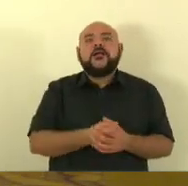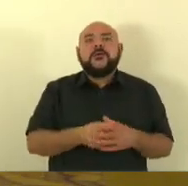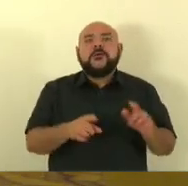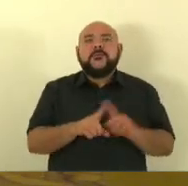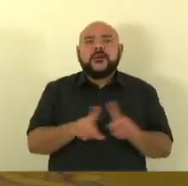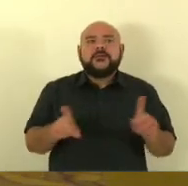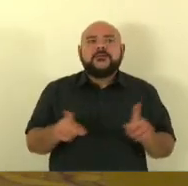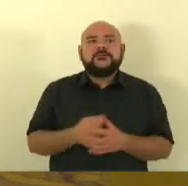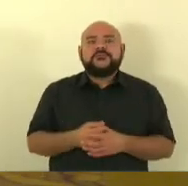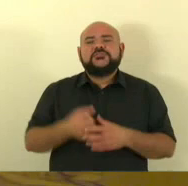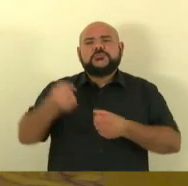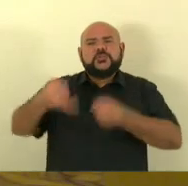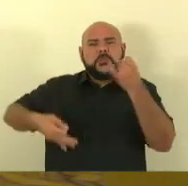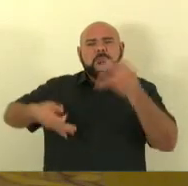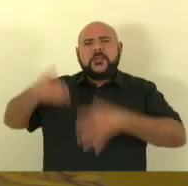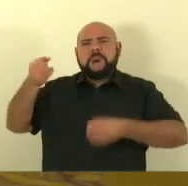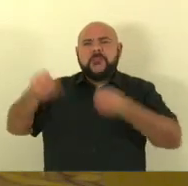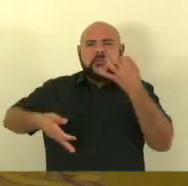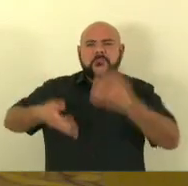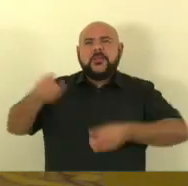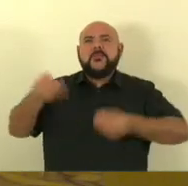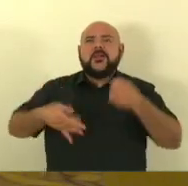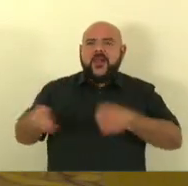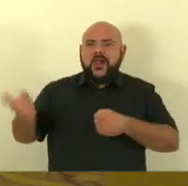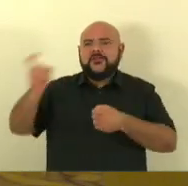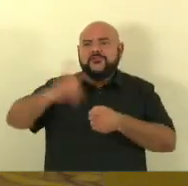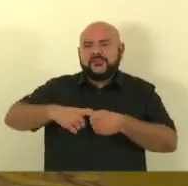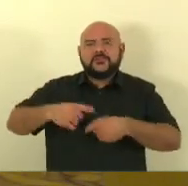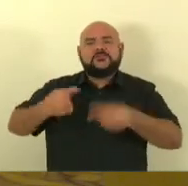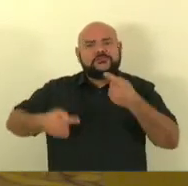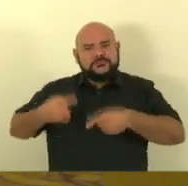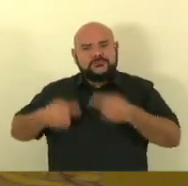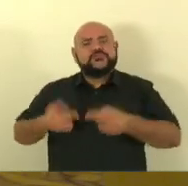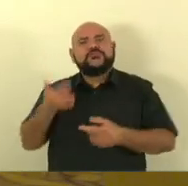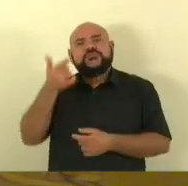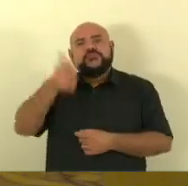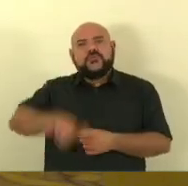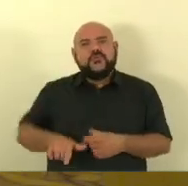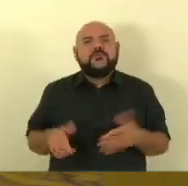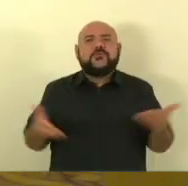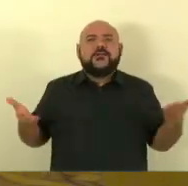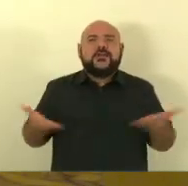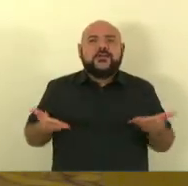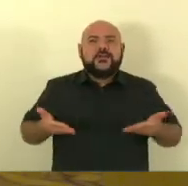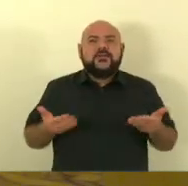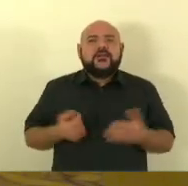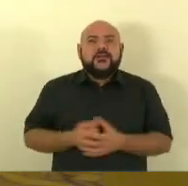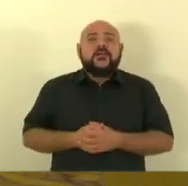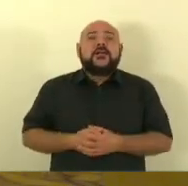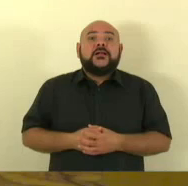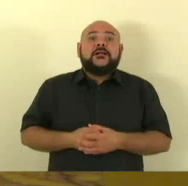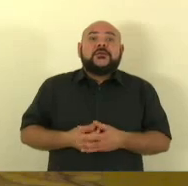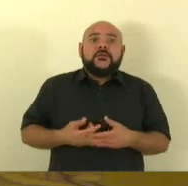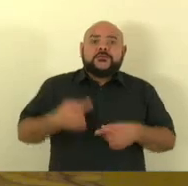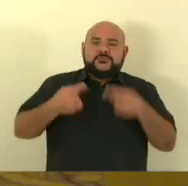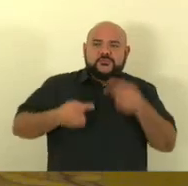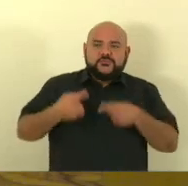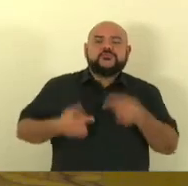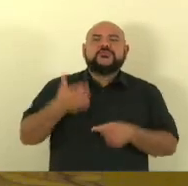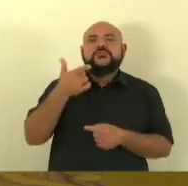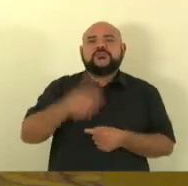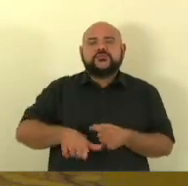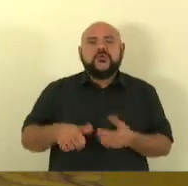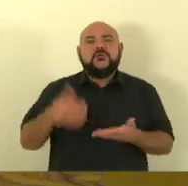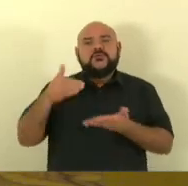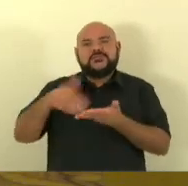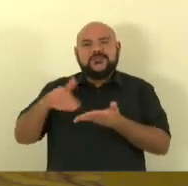de vetar foi promulgada para essa casa está em vigor e está sendo agora disciplinada pela Secretaria